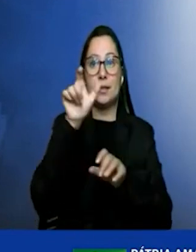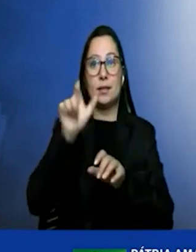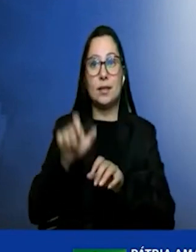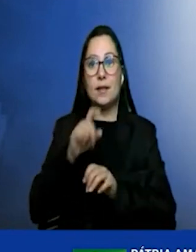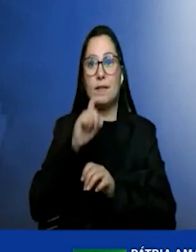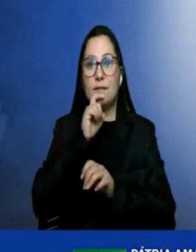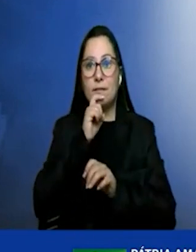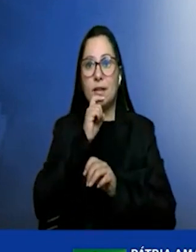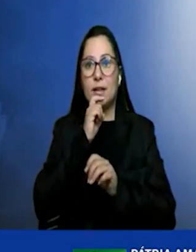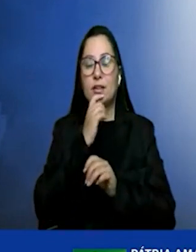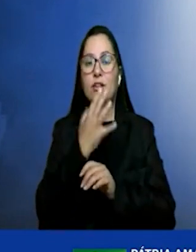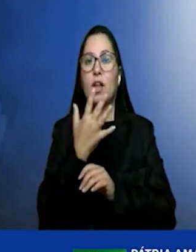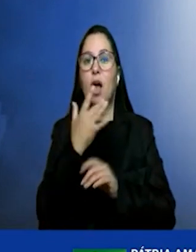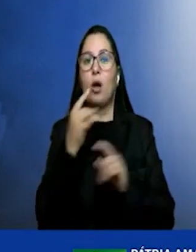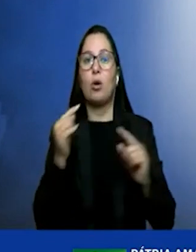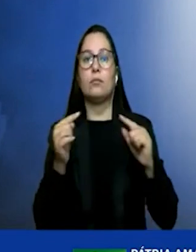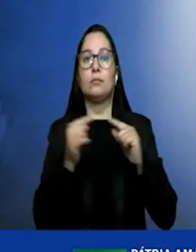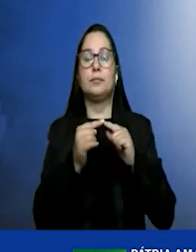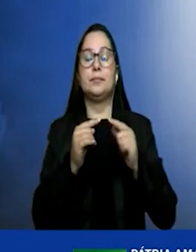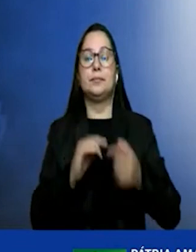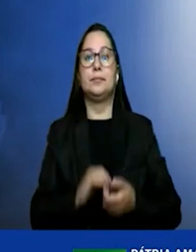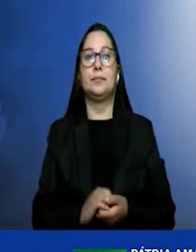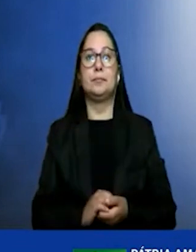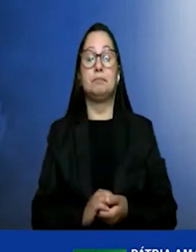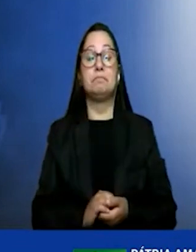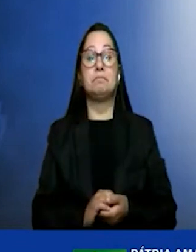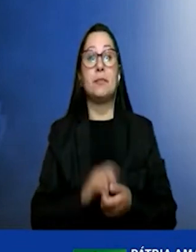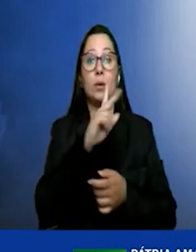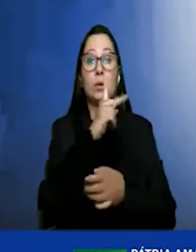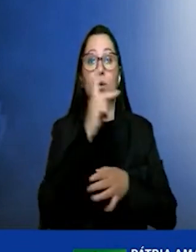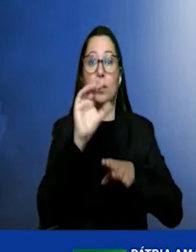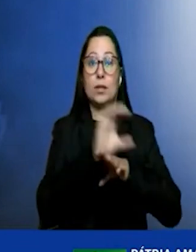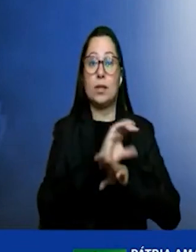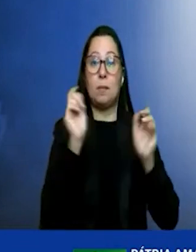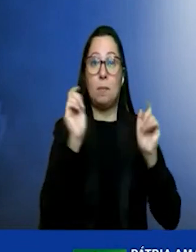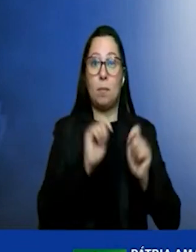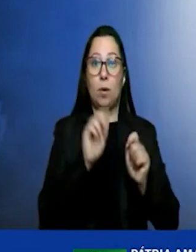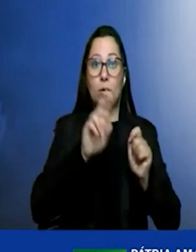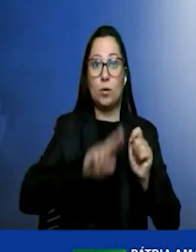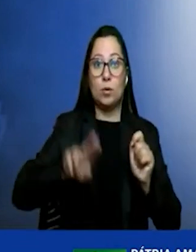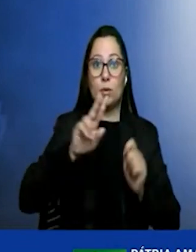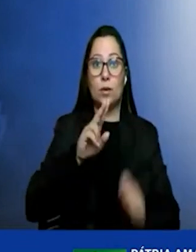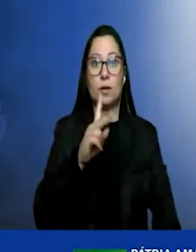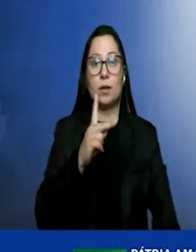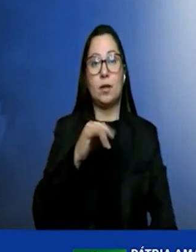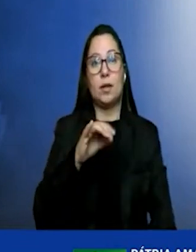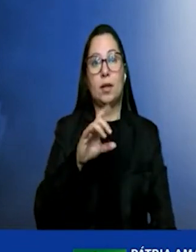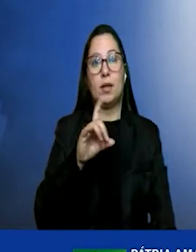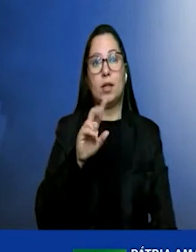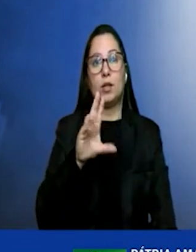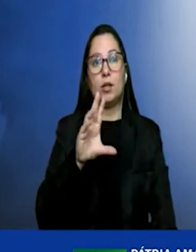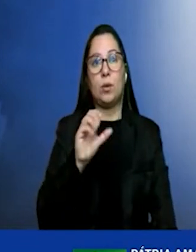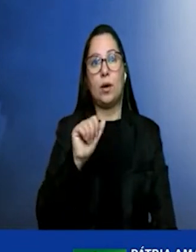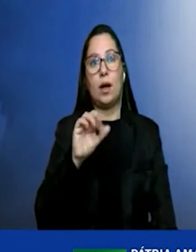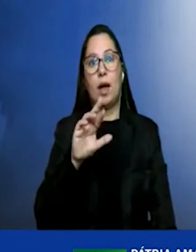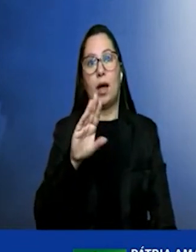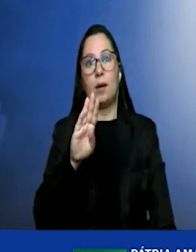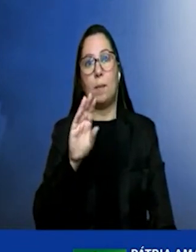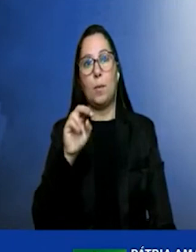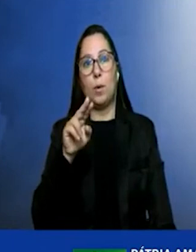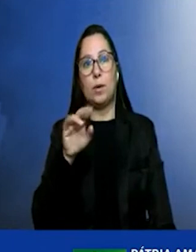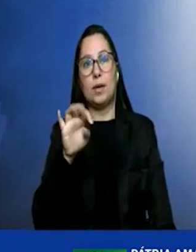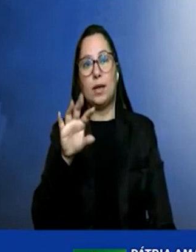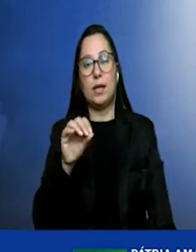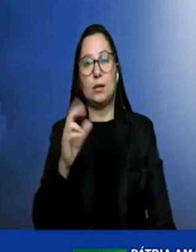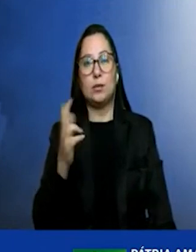esse hidrogênio cinza pode ser obtido a partir de hidrocarboneto de petróleo ah mas petróleo emite